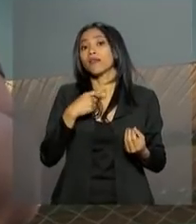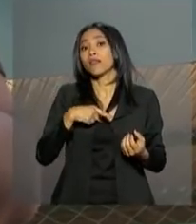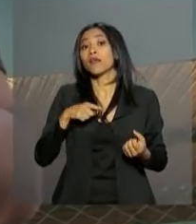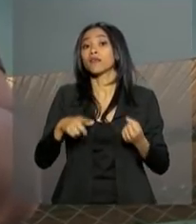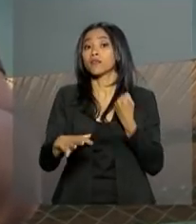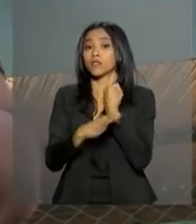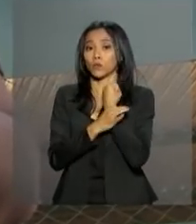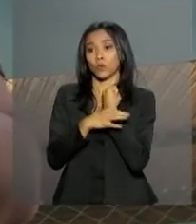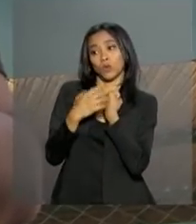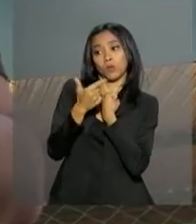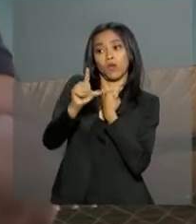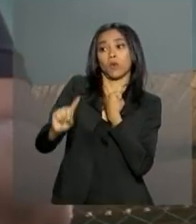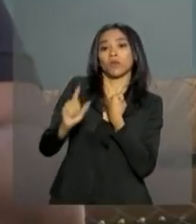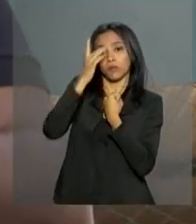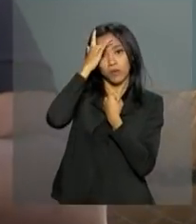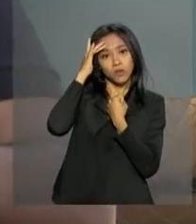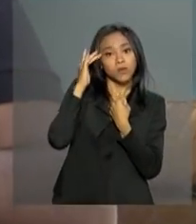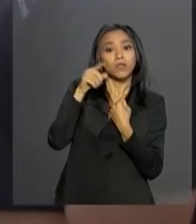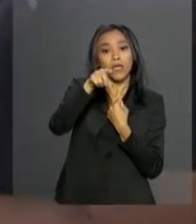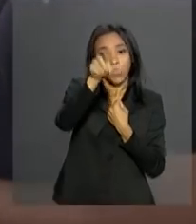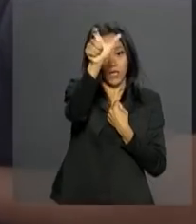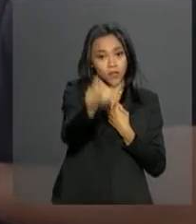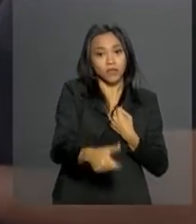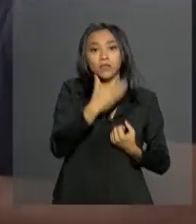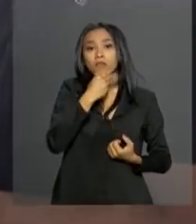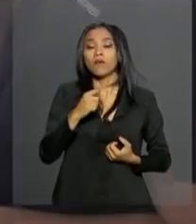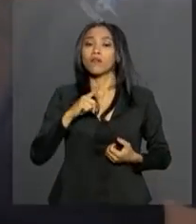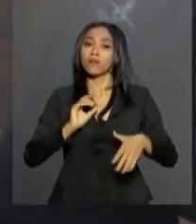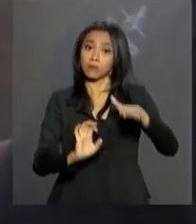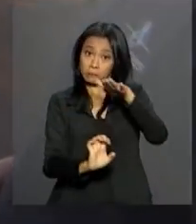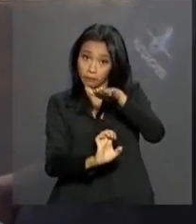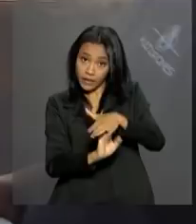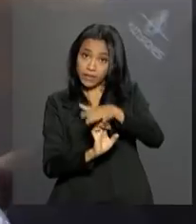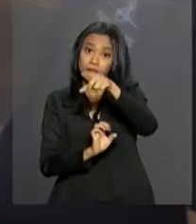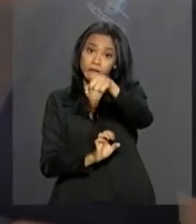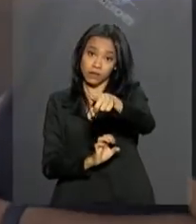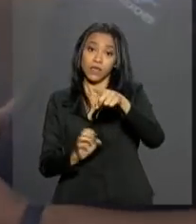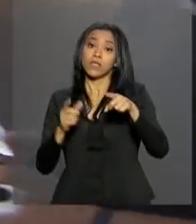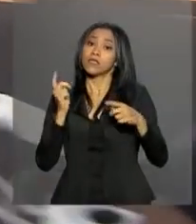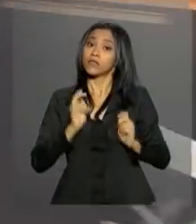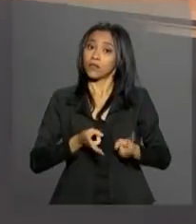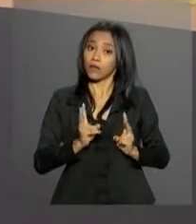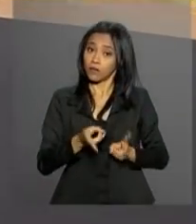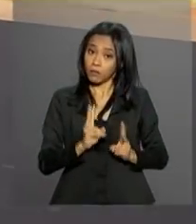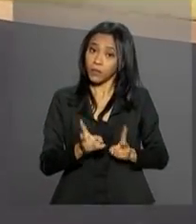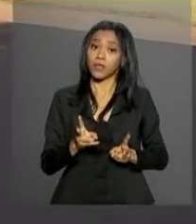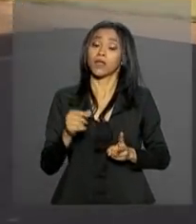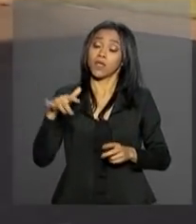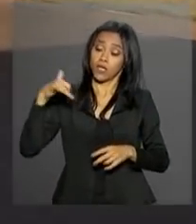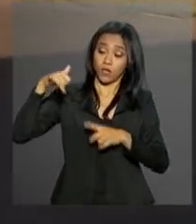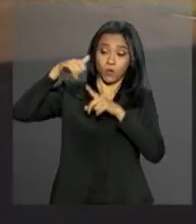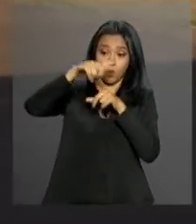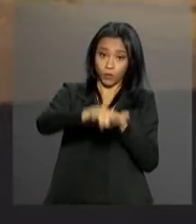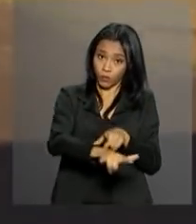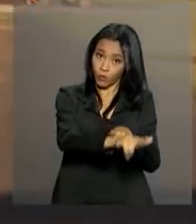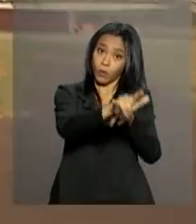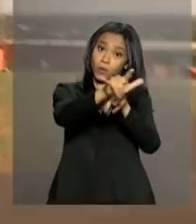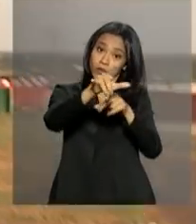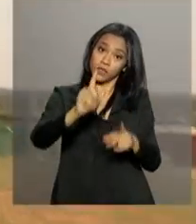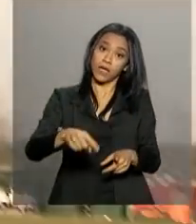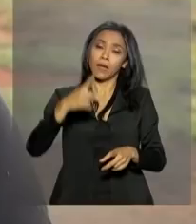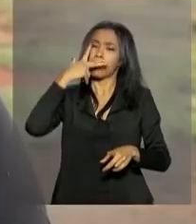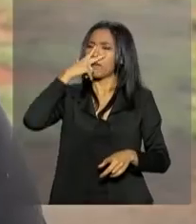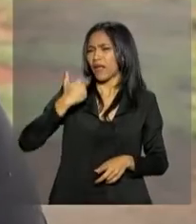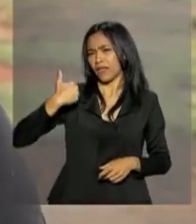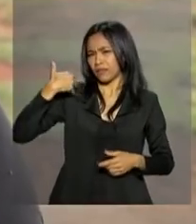Everton tem uma empresa especializada em drones. Para ele, é preciso ter em mente sempre que o drone é uma aeronave. Ele parece um